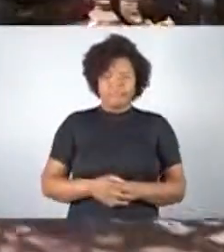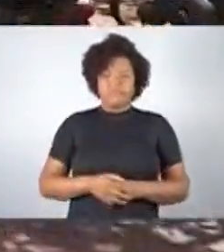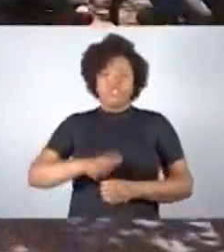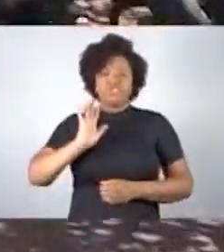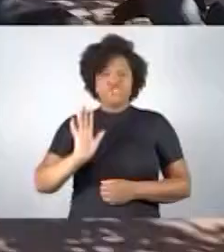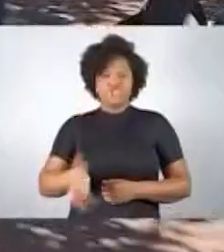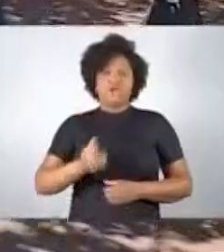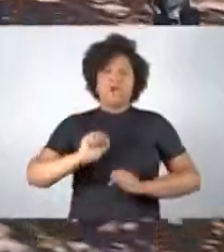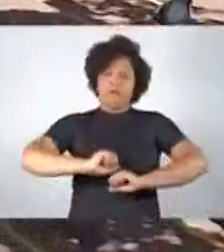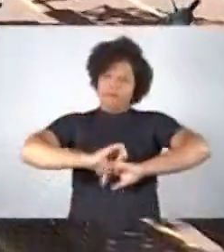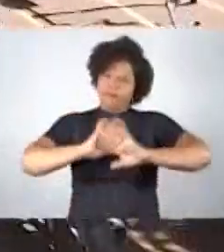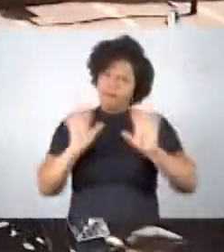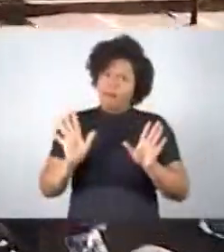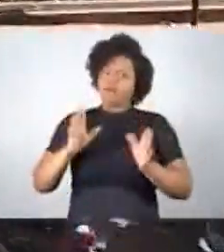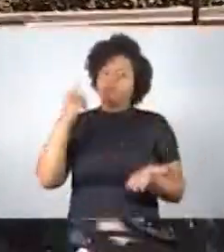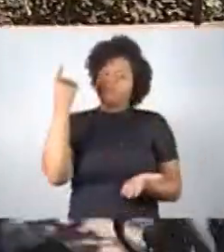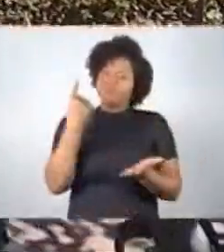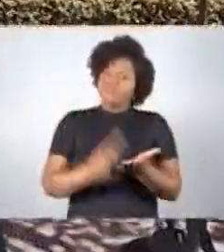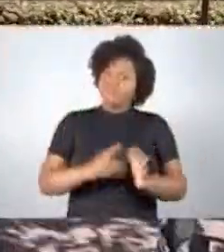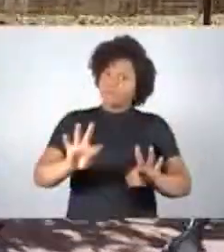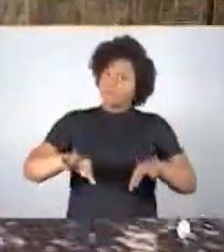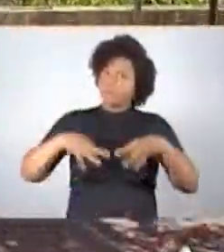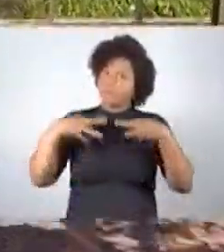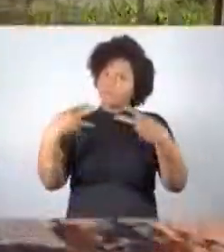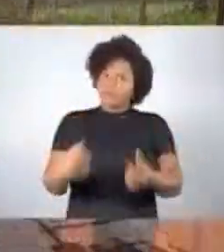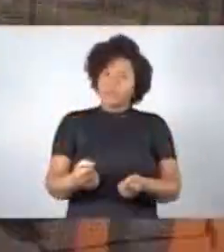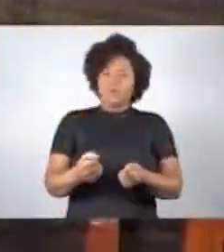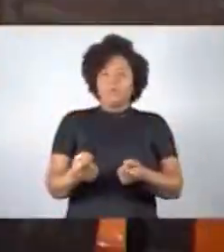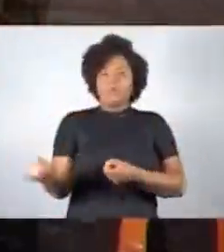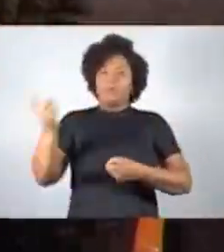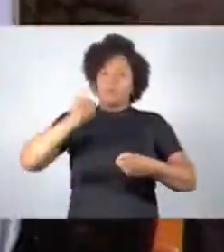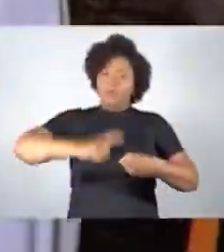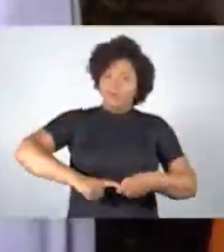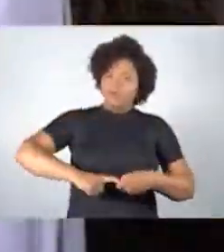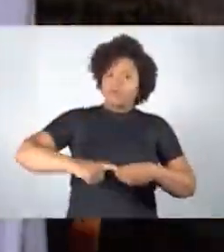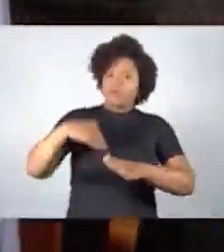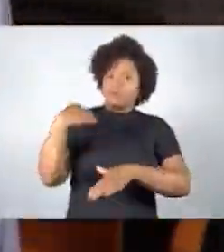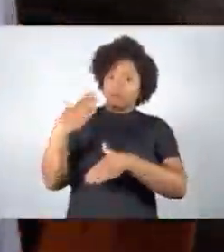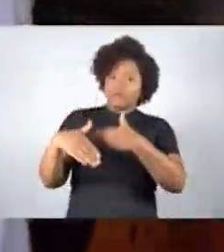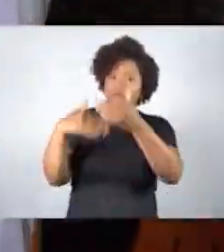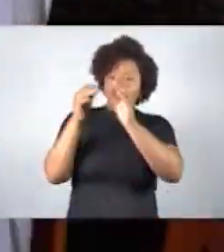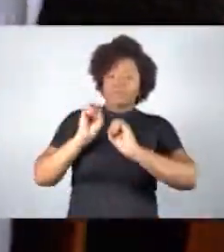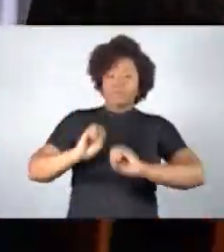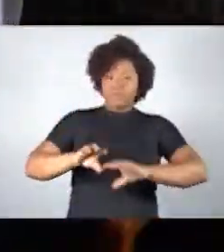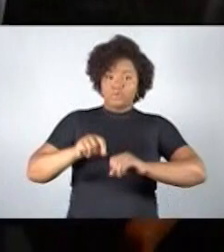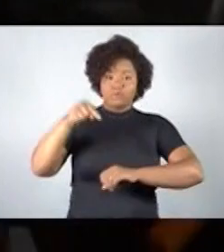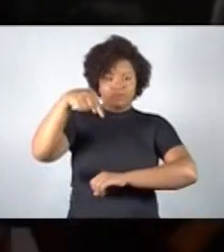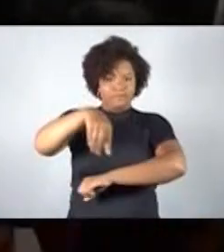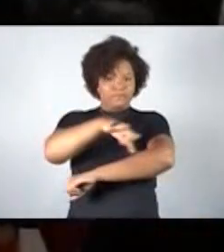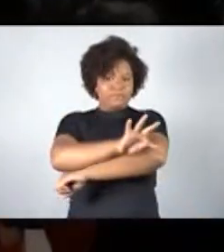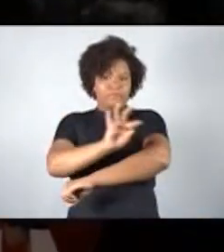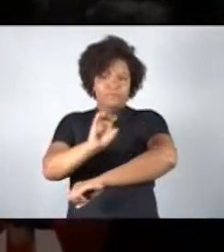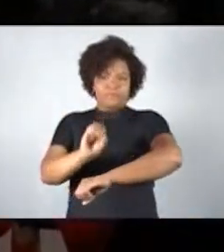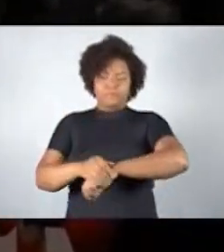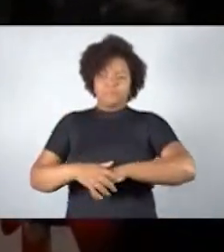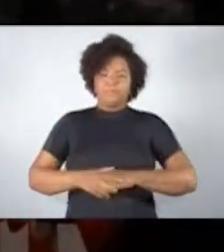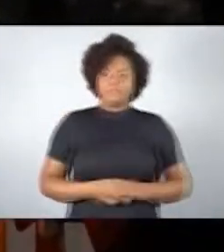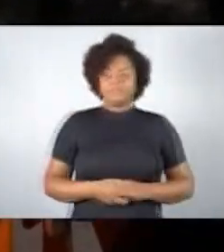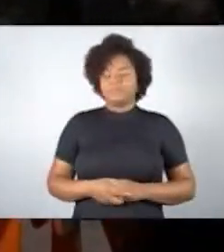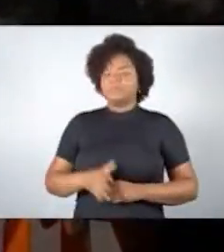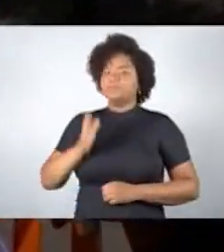Ele já deixou claro. O compromisso é total com a retomada da evolução do ensino no Tocantins.